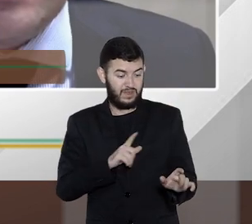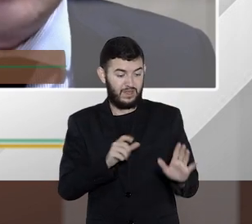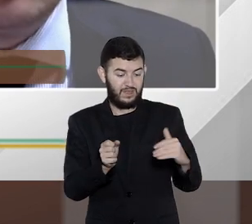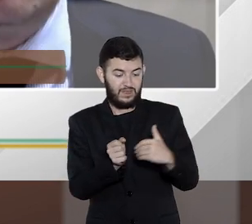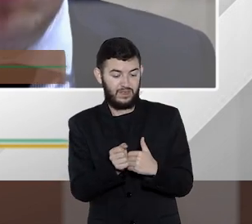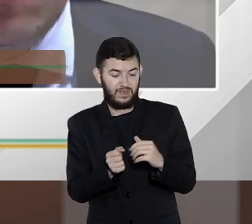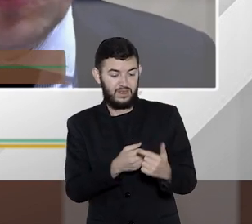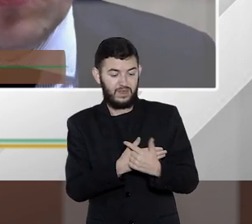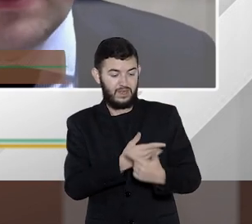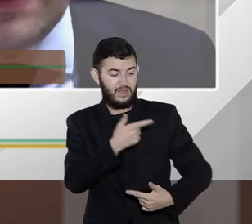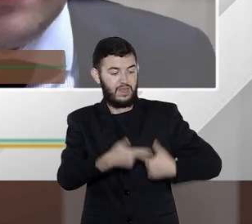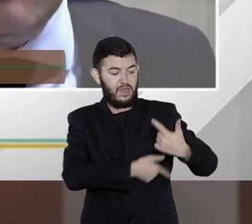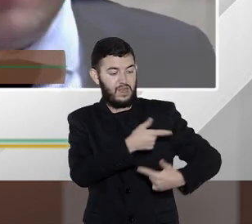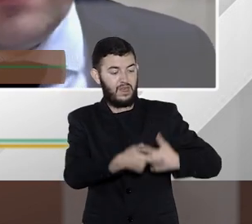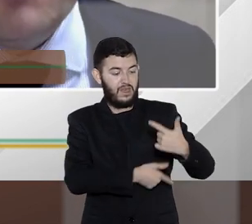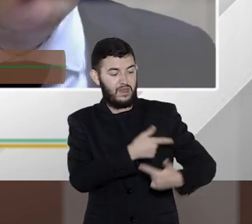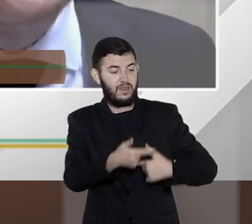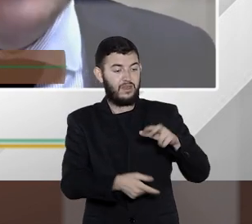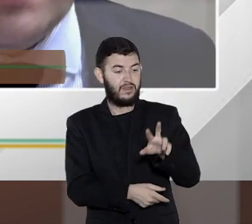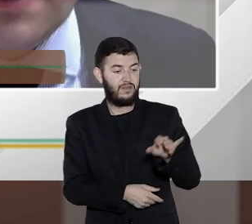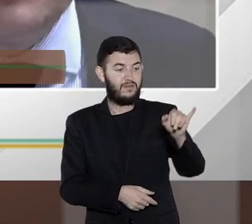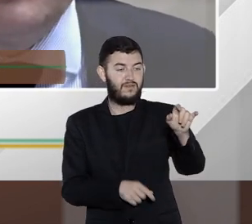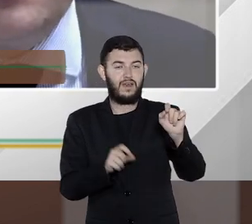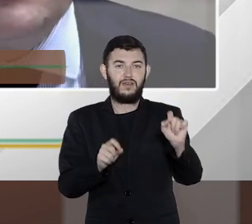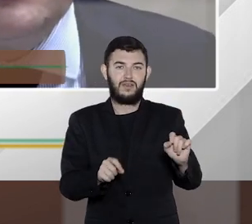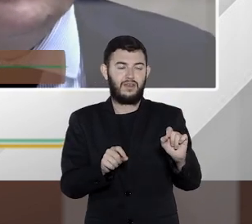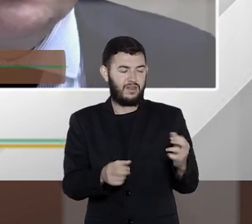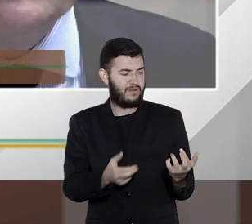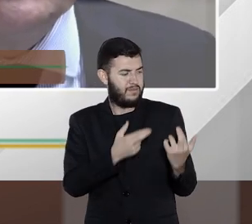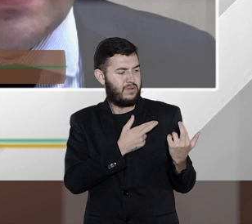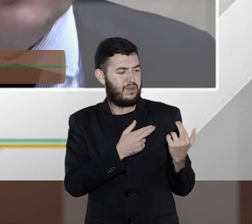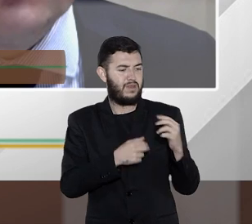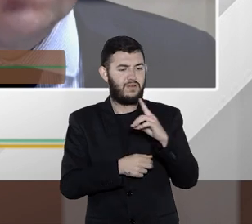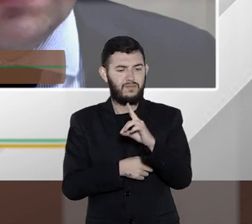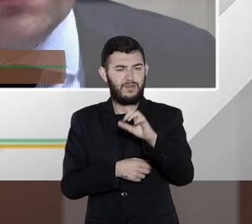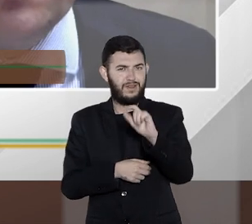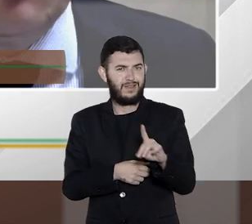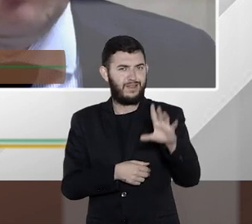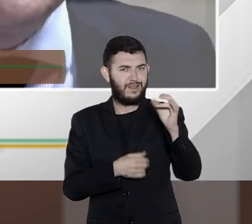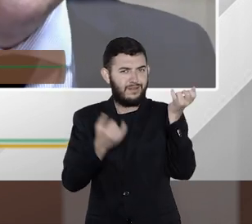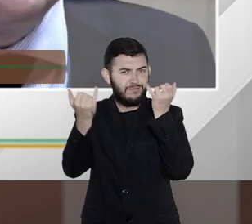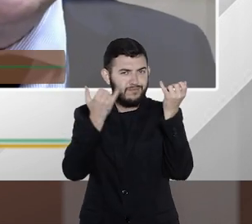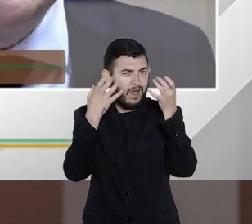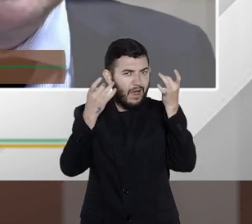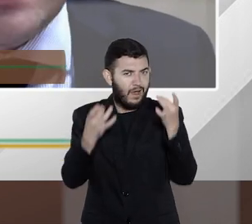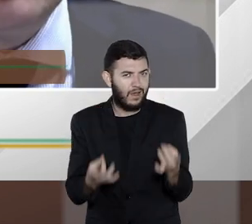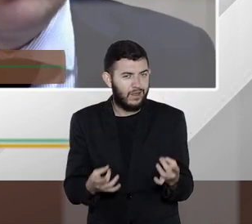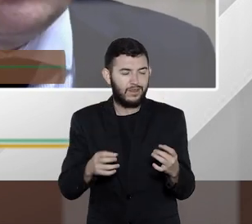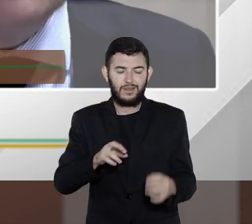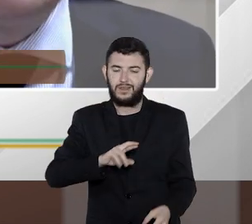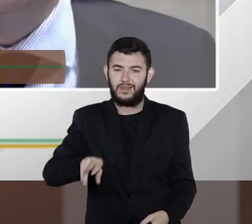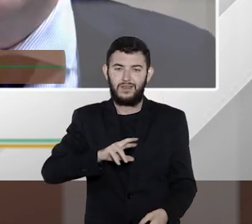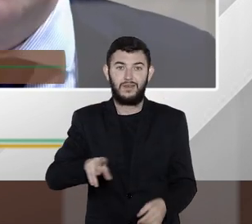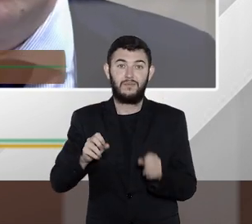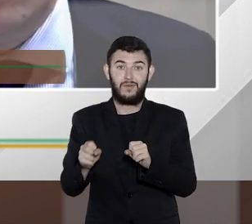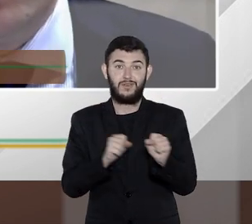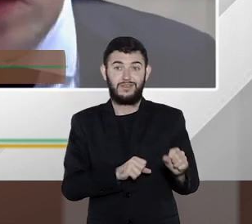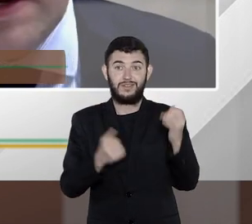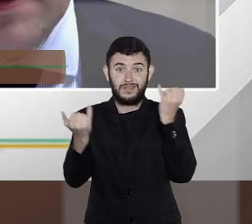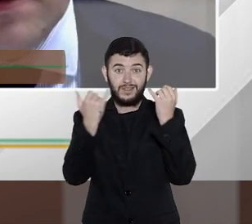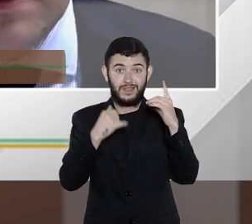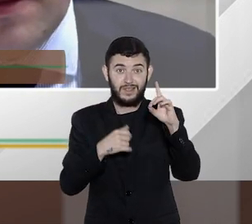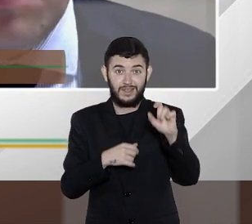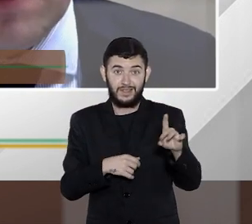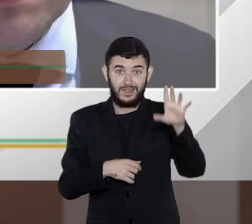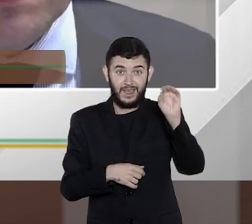aquele cargo público é que vai manusear esses dados então pode ser terceirizado isso você perde